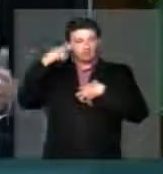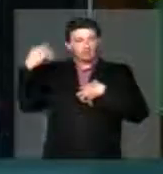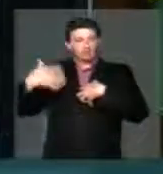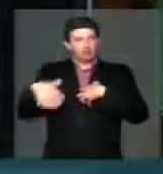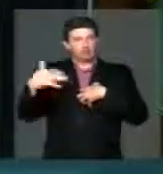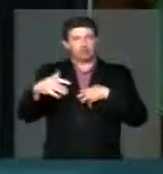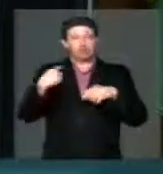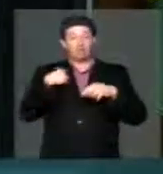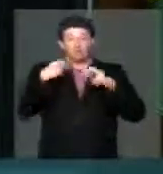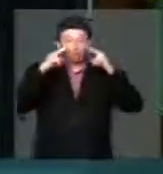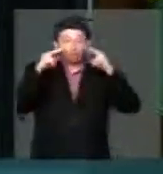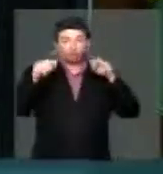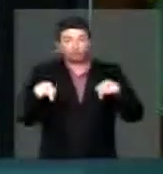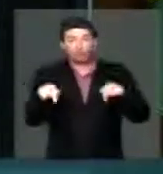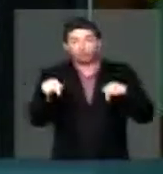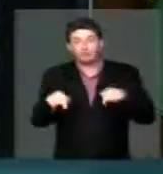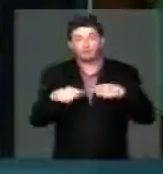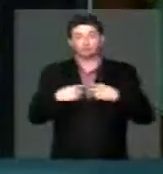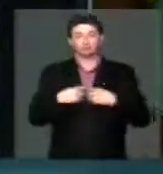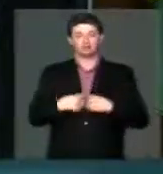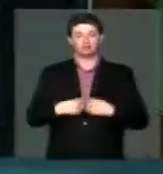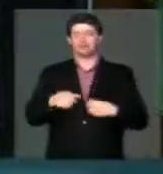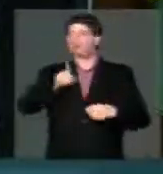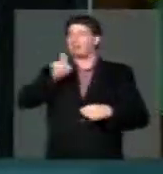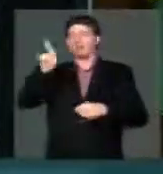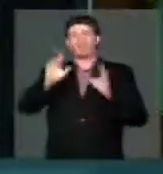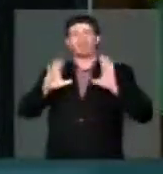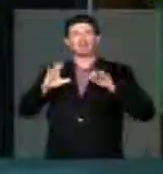assisto aqui, vejo isto lá na Comissão de Constituição e Justiça.